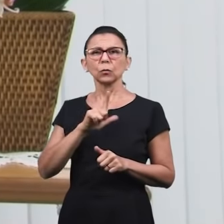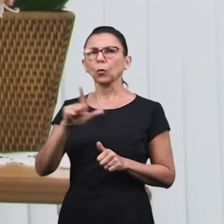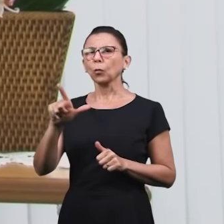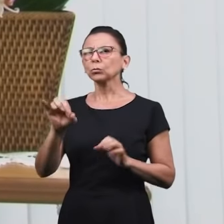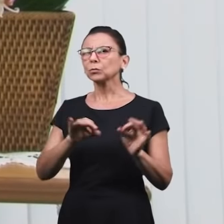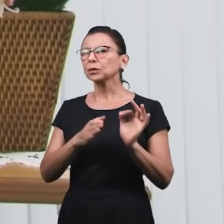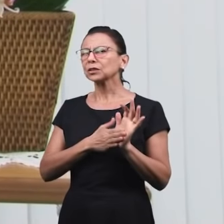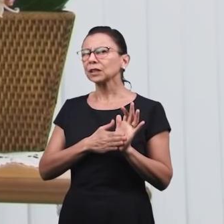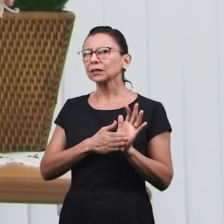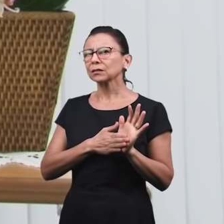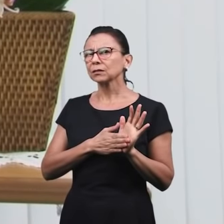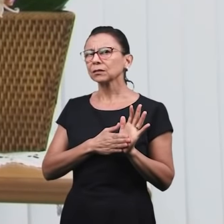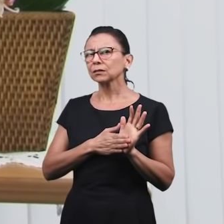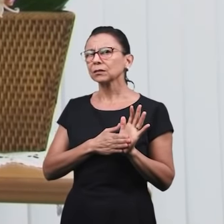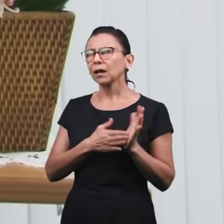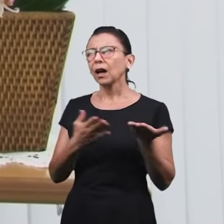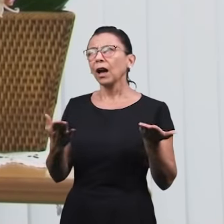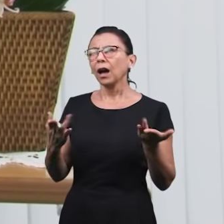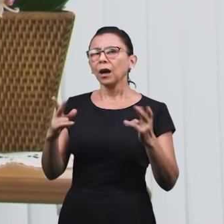projeto, então?